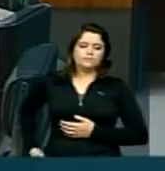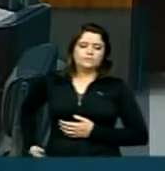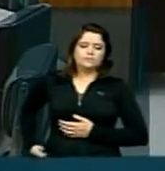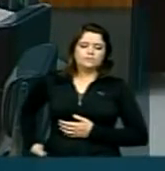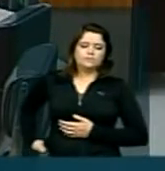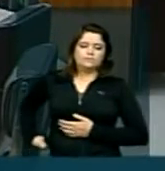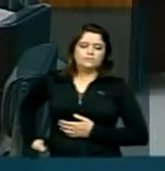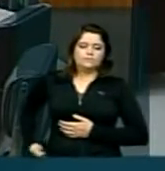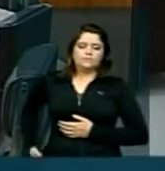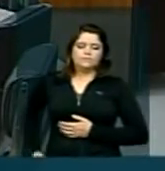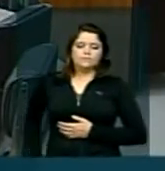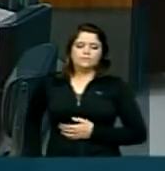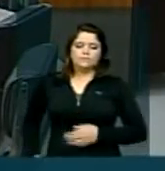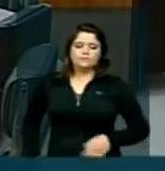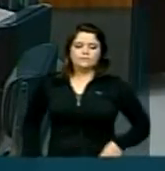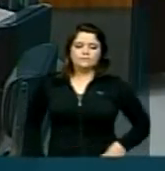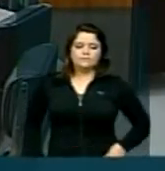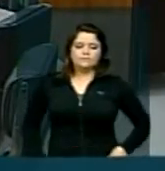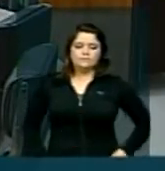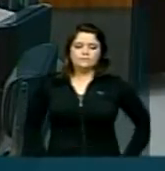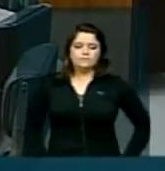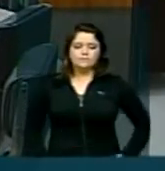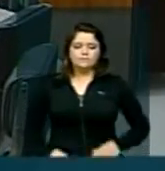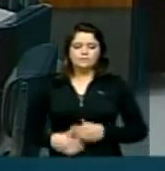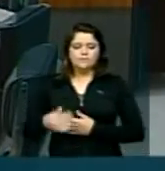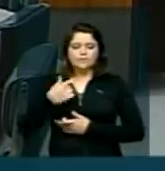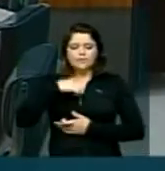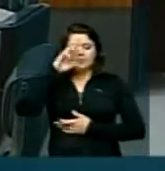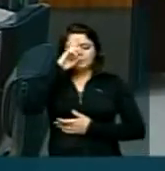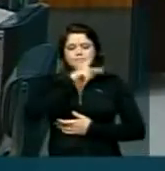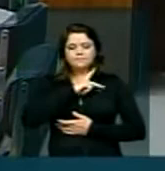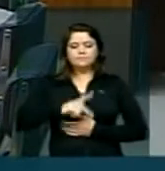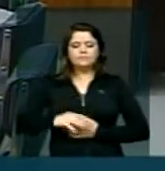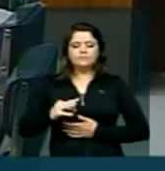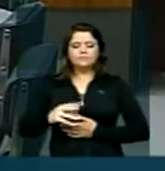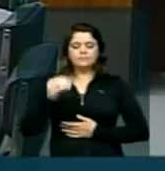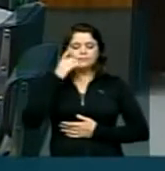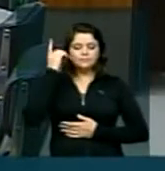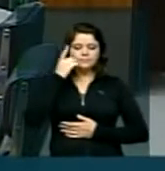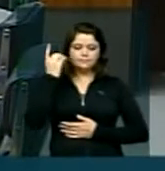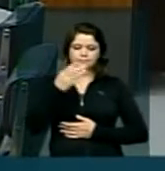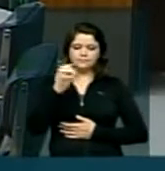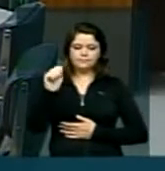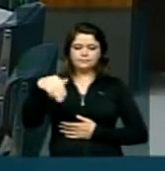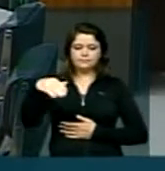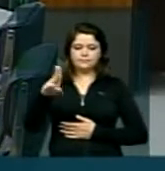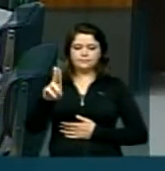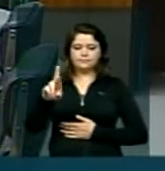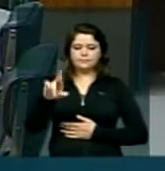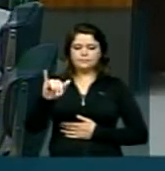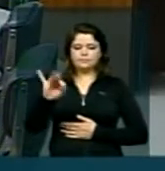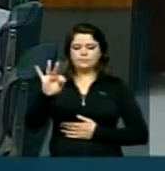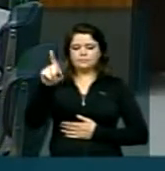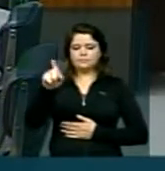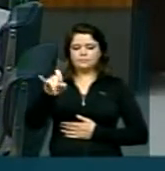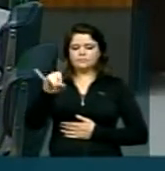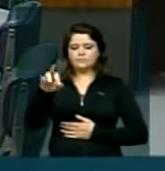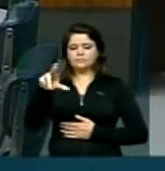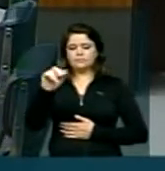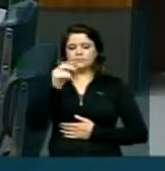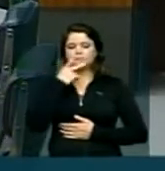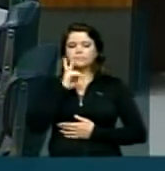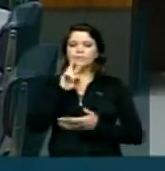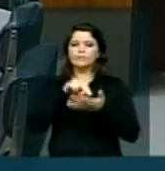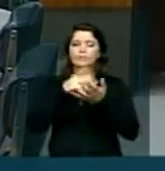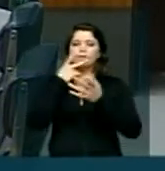Sr. Presidente, nobre deputado Amaury Teixeira, senhoras e senhores deputados, gostaria de ocupar a